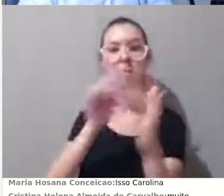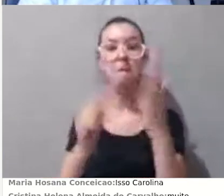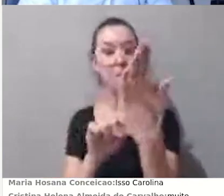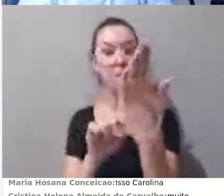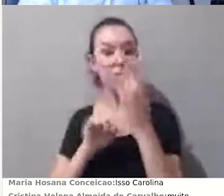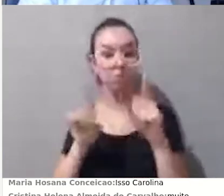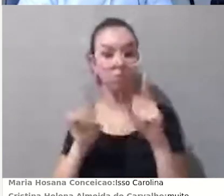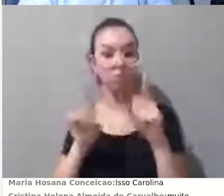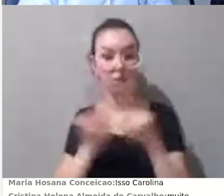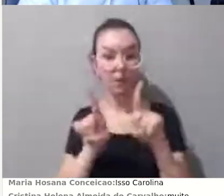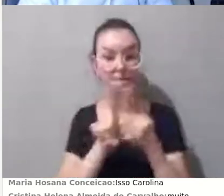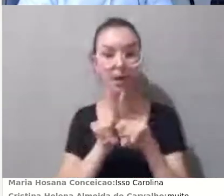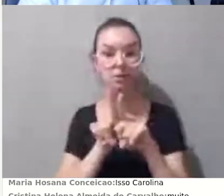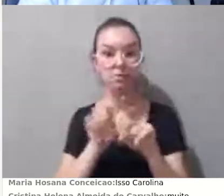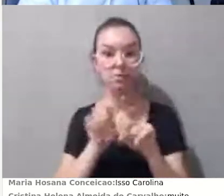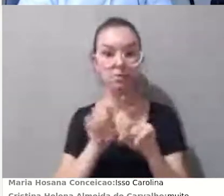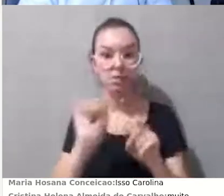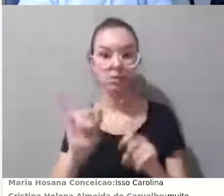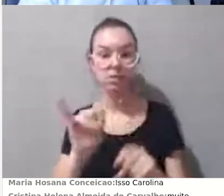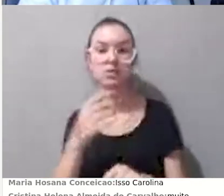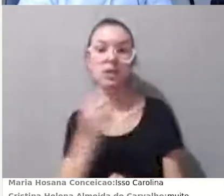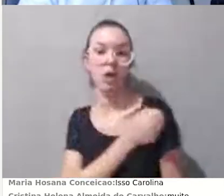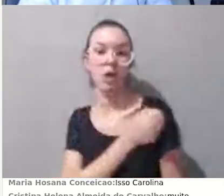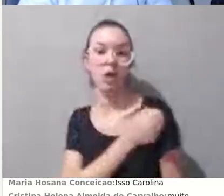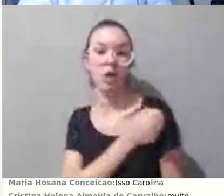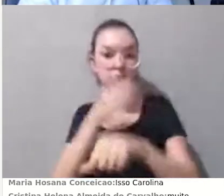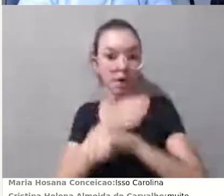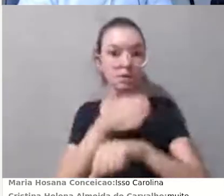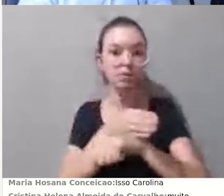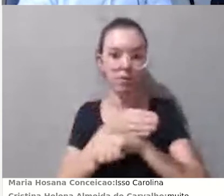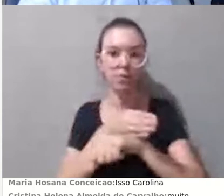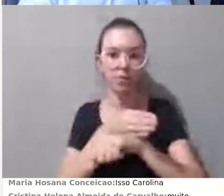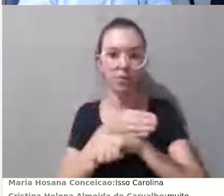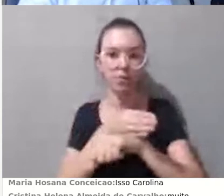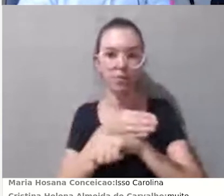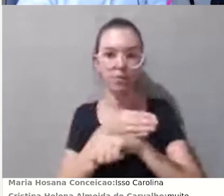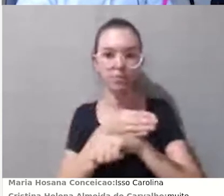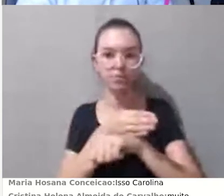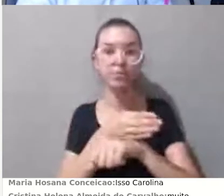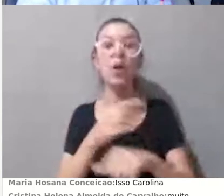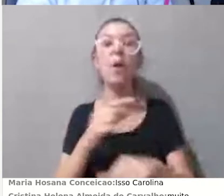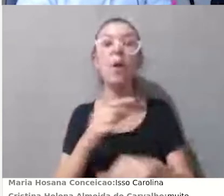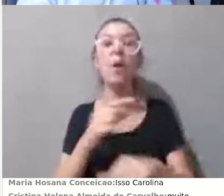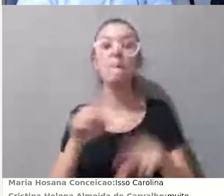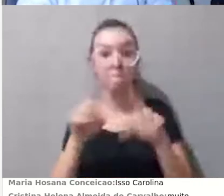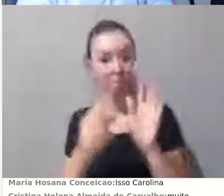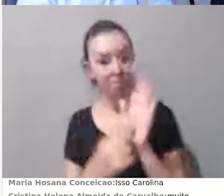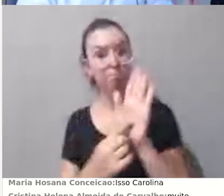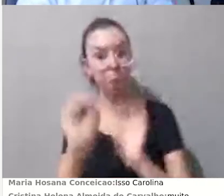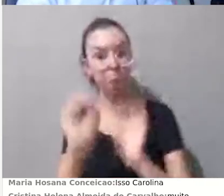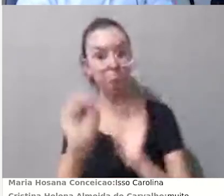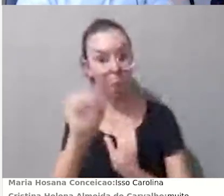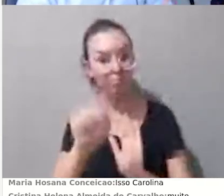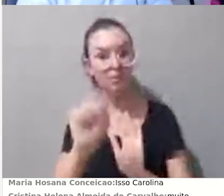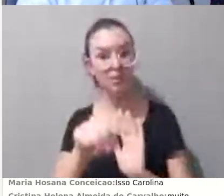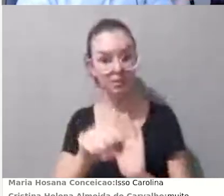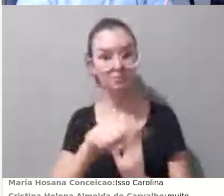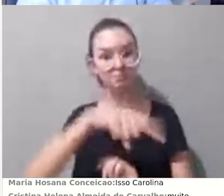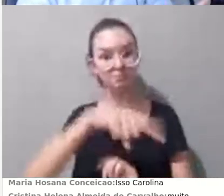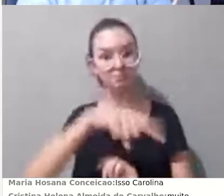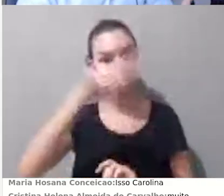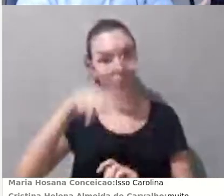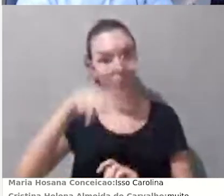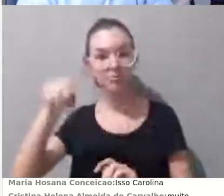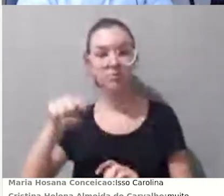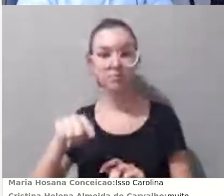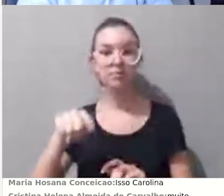gera o dado de registro de quem clicou no quem abriu. De quem abriu. Agora, se em vez de você colocar o link, você colocar